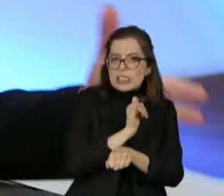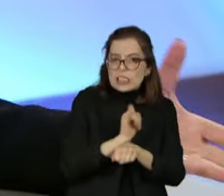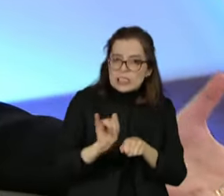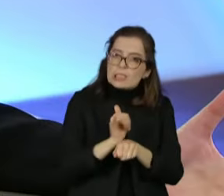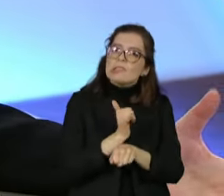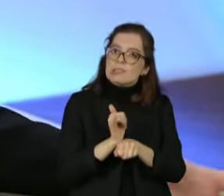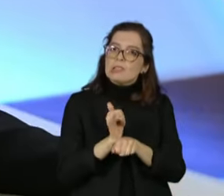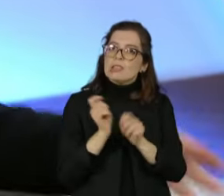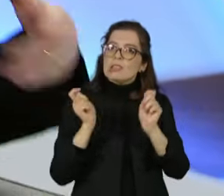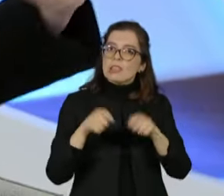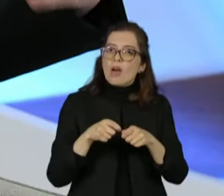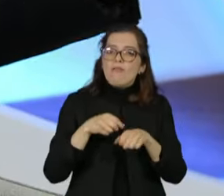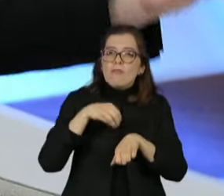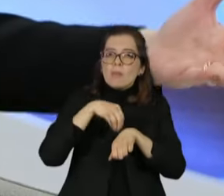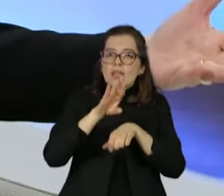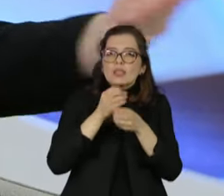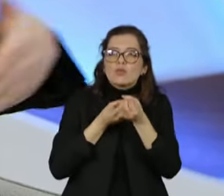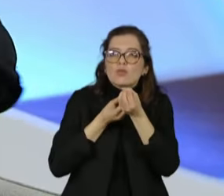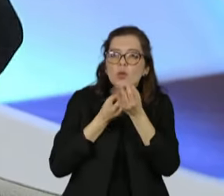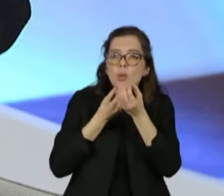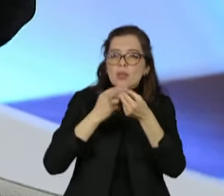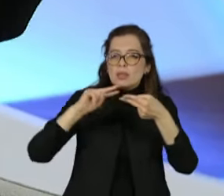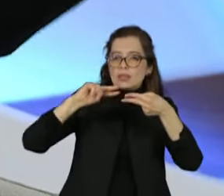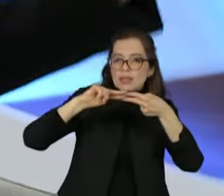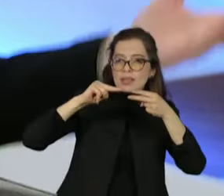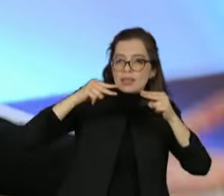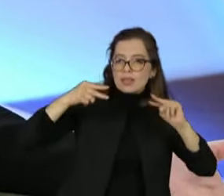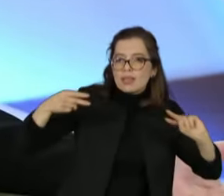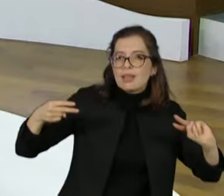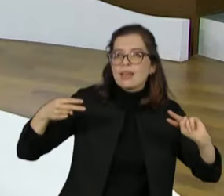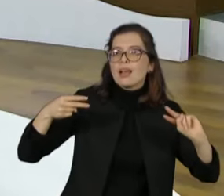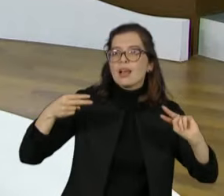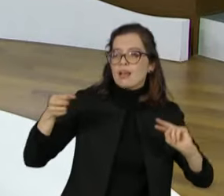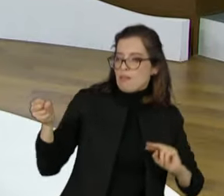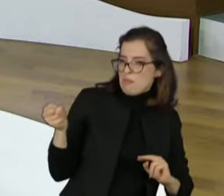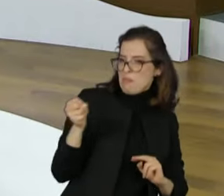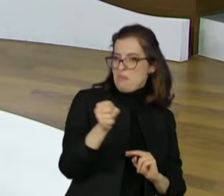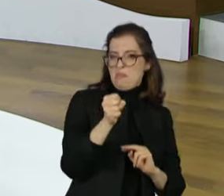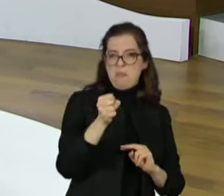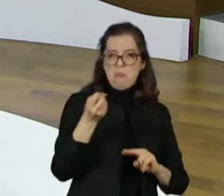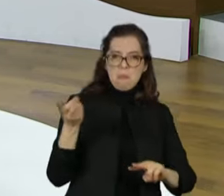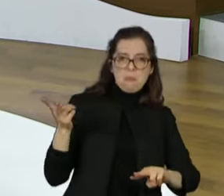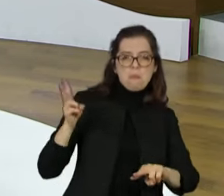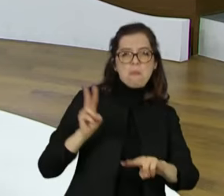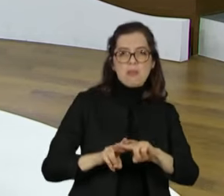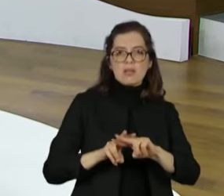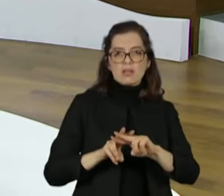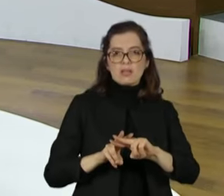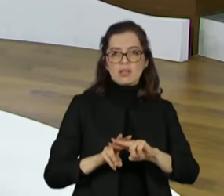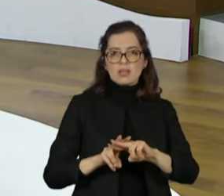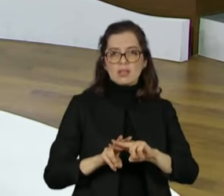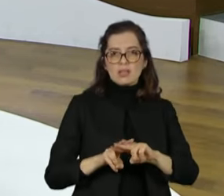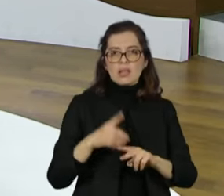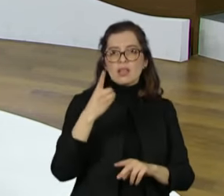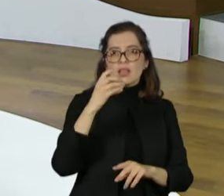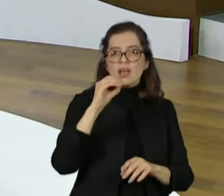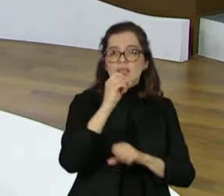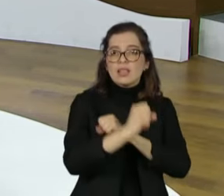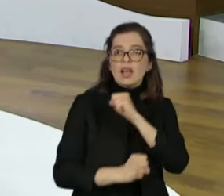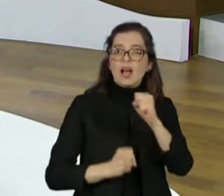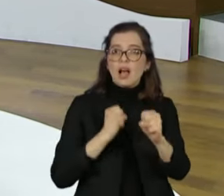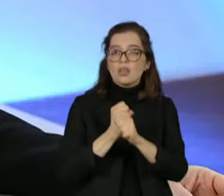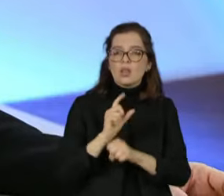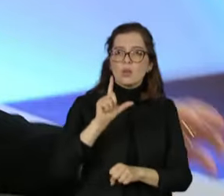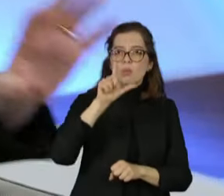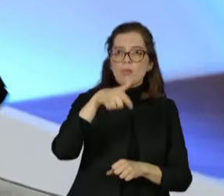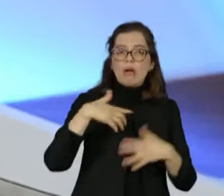acontece, de erro judicial, de se prender uma pessoa que só depois de 10 anos vai se provar que ele era inocente. Há toda uma situação a